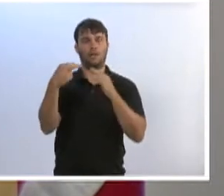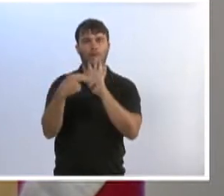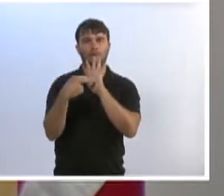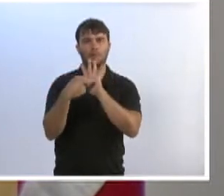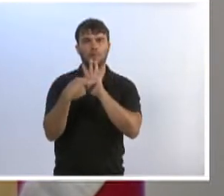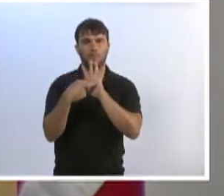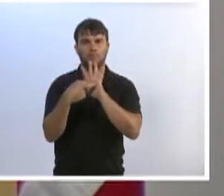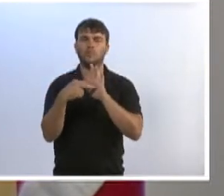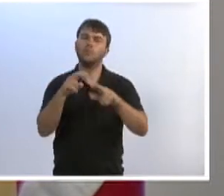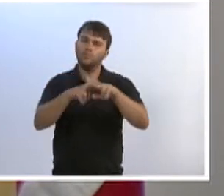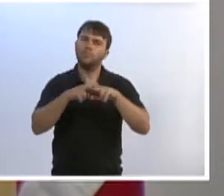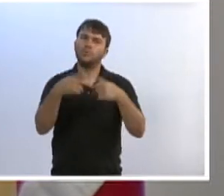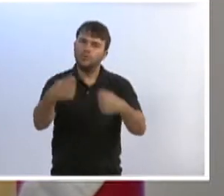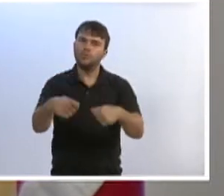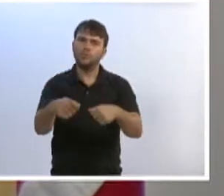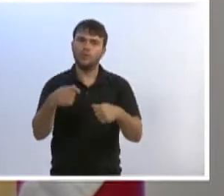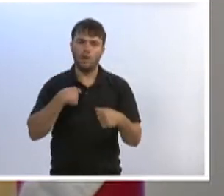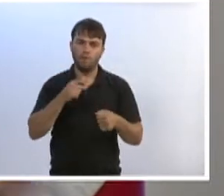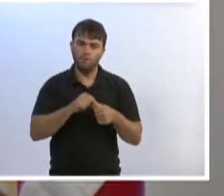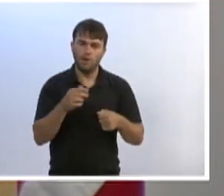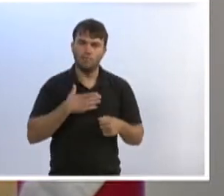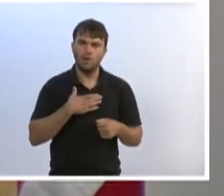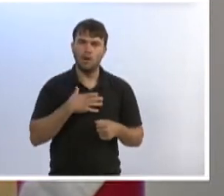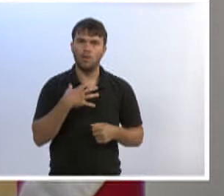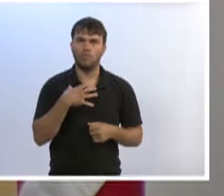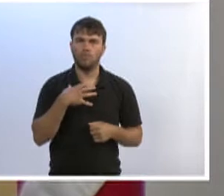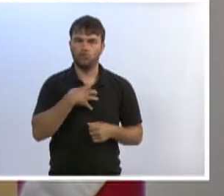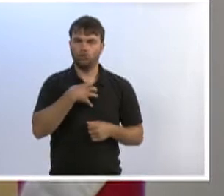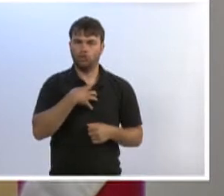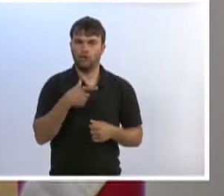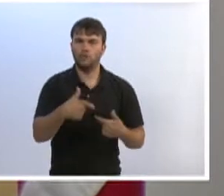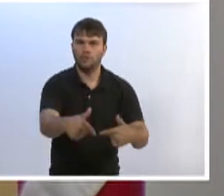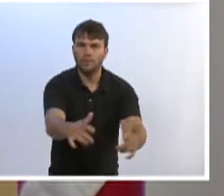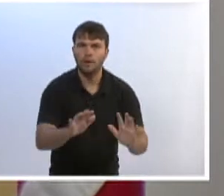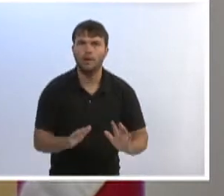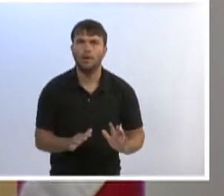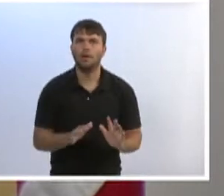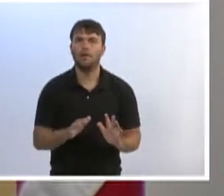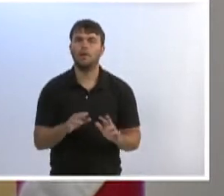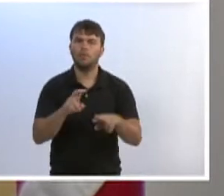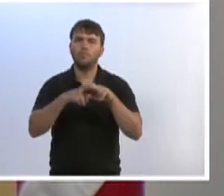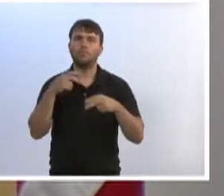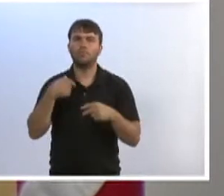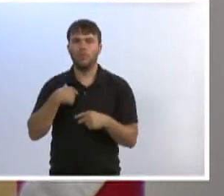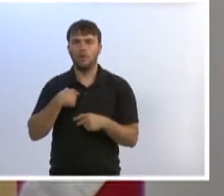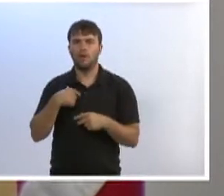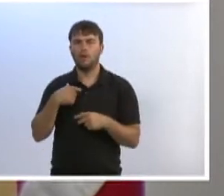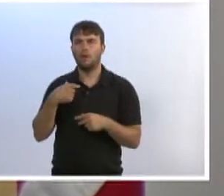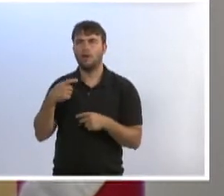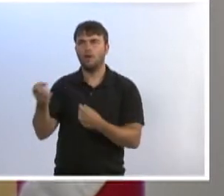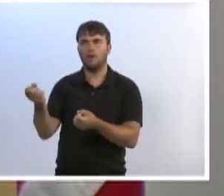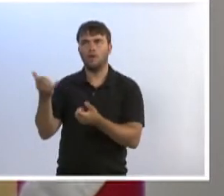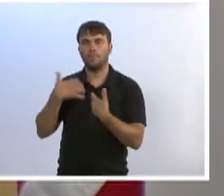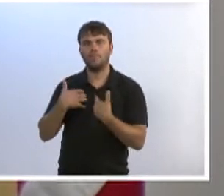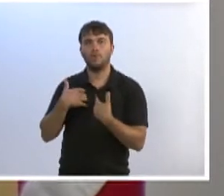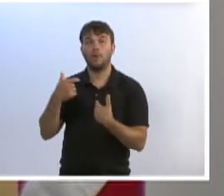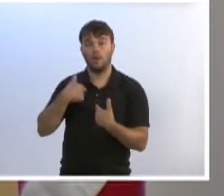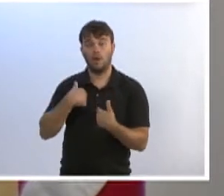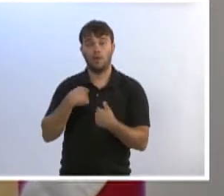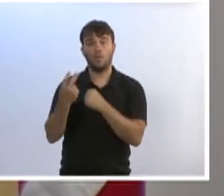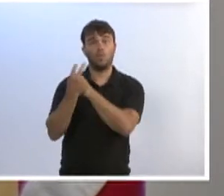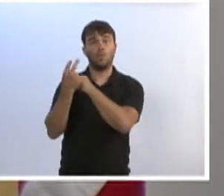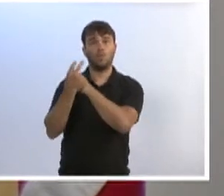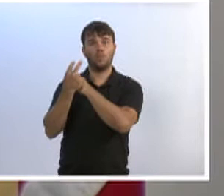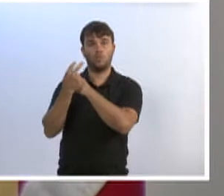sei que faço a minha parte, como disse, bem disse na última sessão, e fui corrigido pelo vereador Almi, muito certamente, eu cuido,